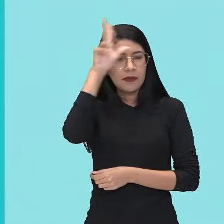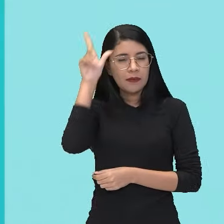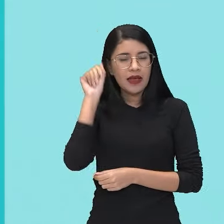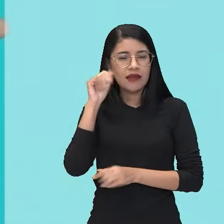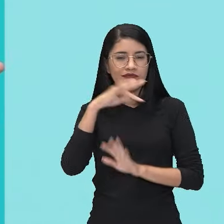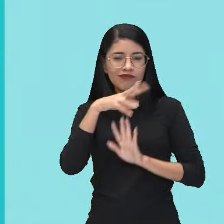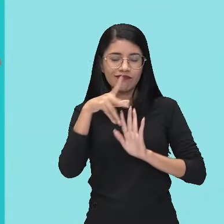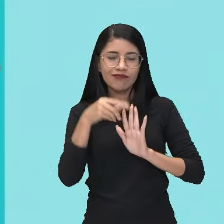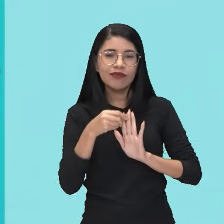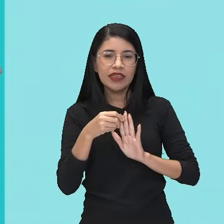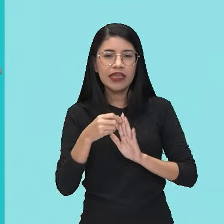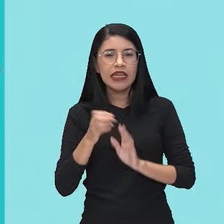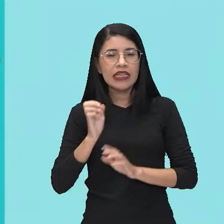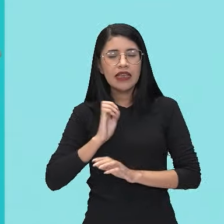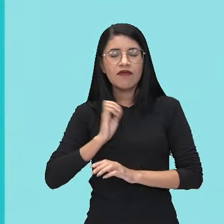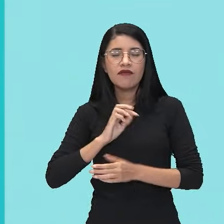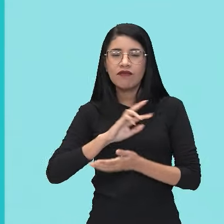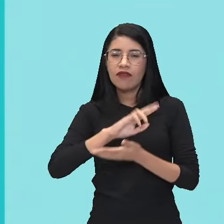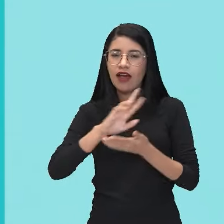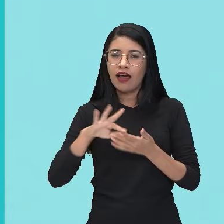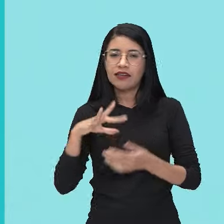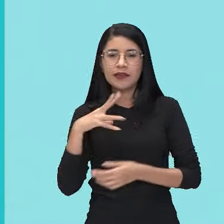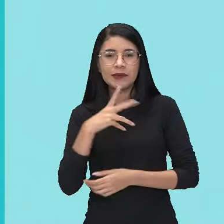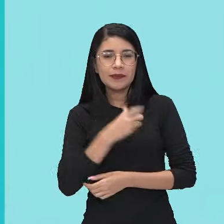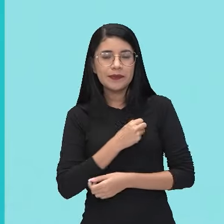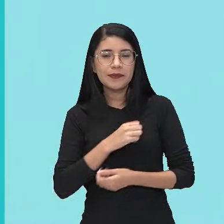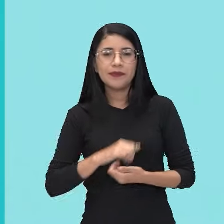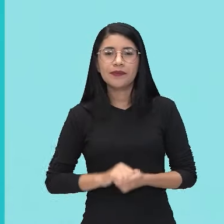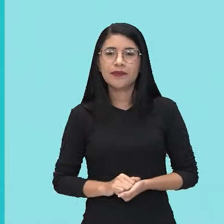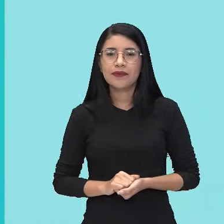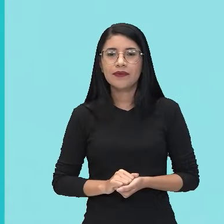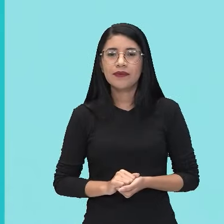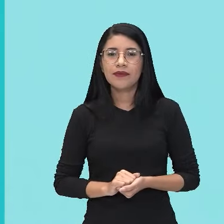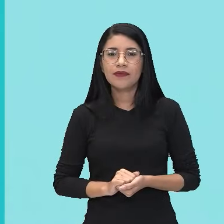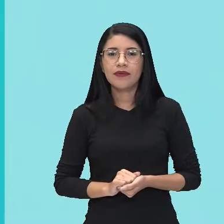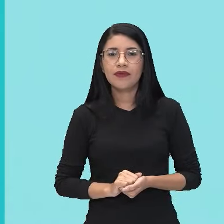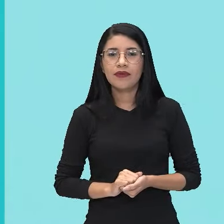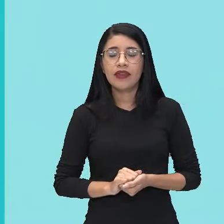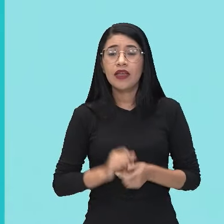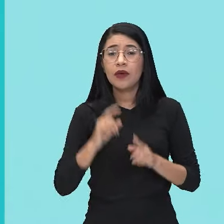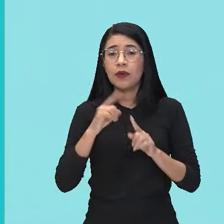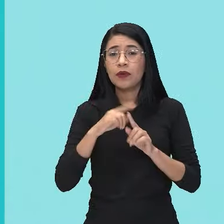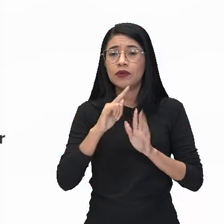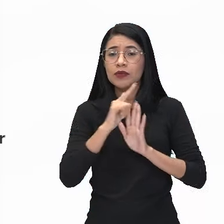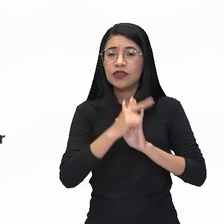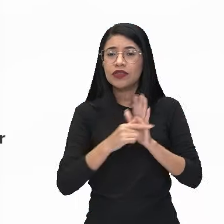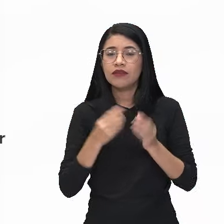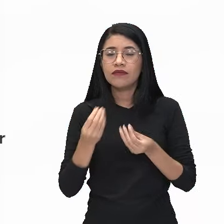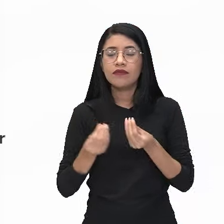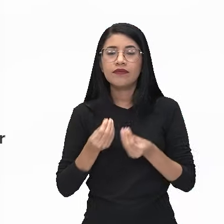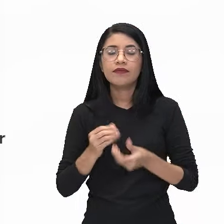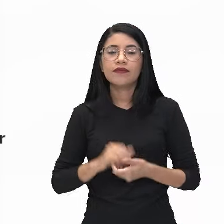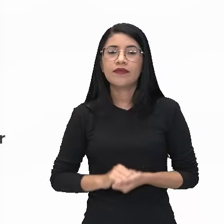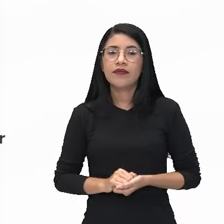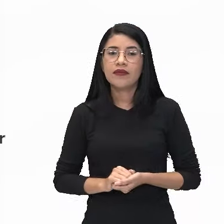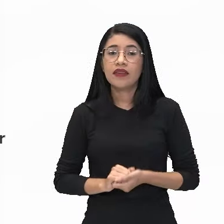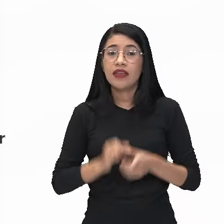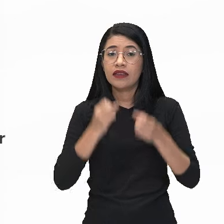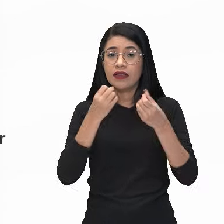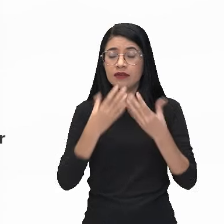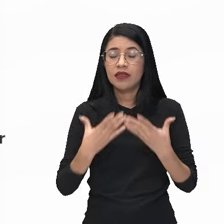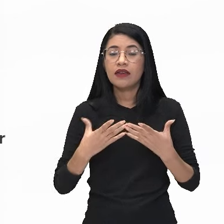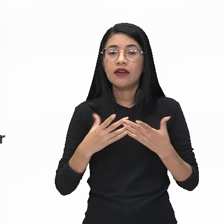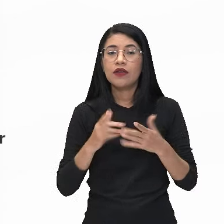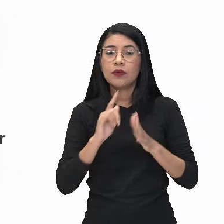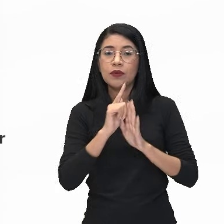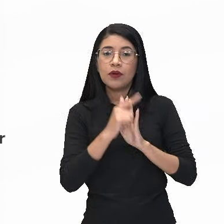da nossa tão rica e amada Amazônia. Certo, gente? Vamos ver que tipo de gênero é esse. Olha só. Nós estamos falando do gênero